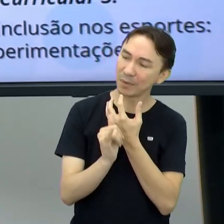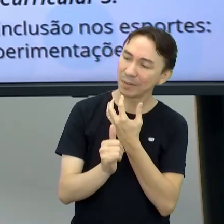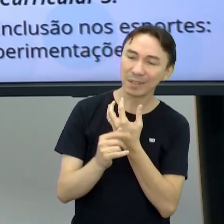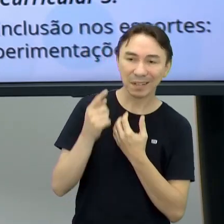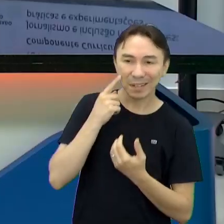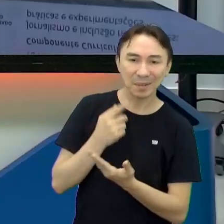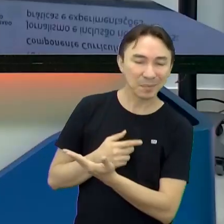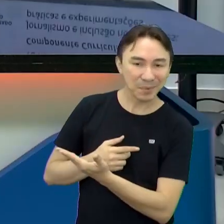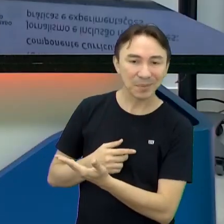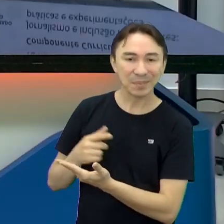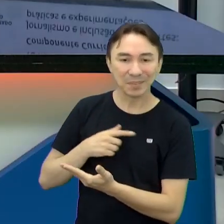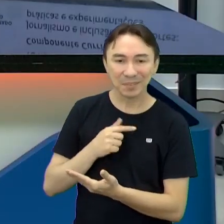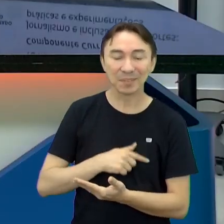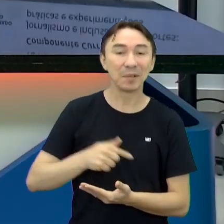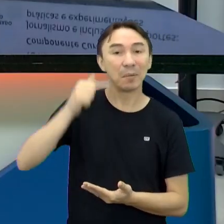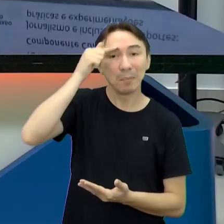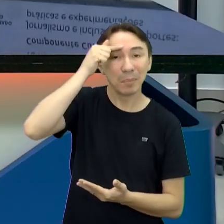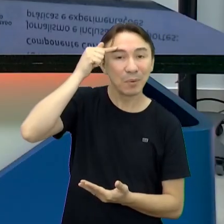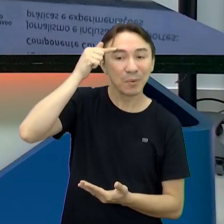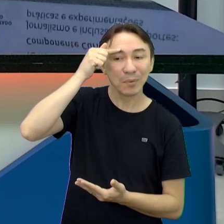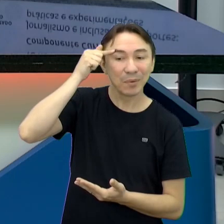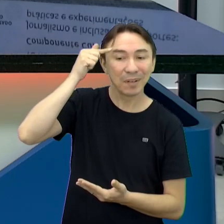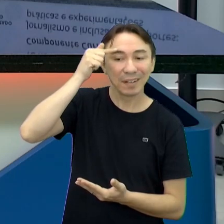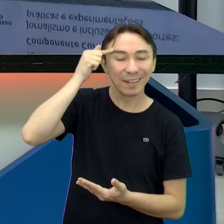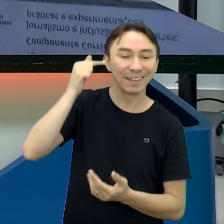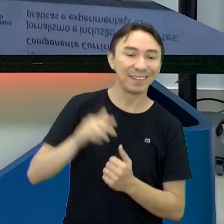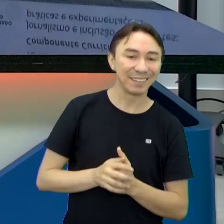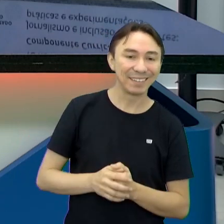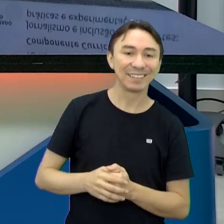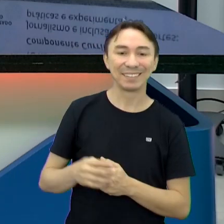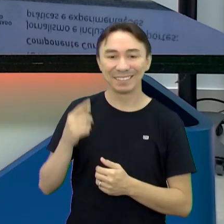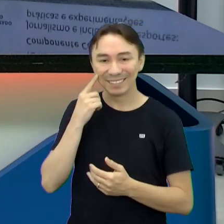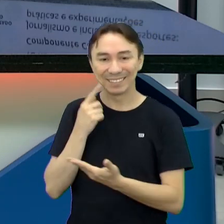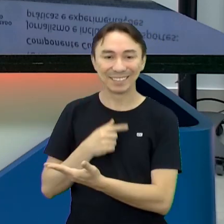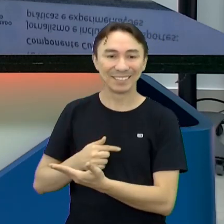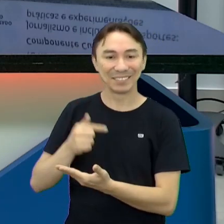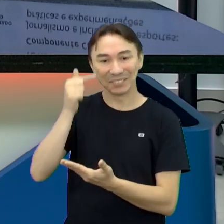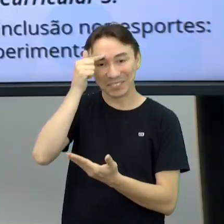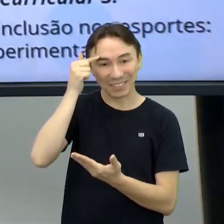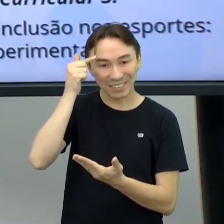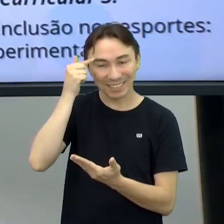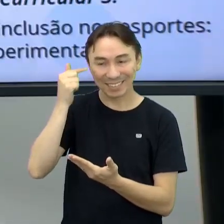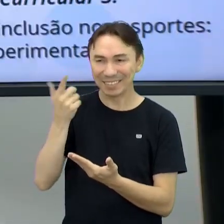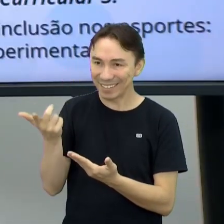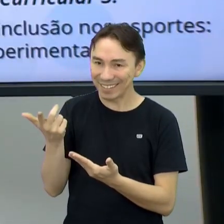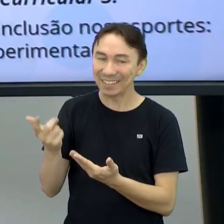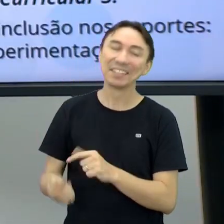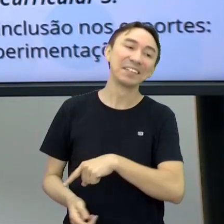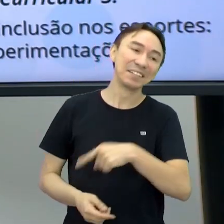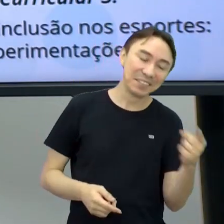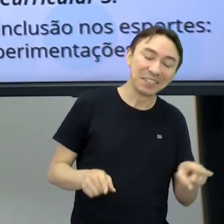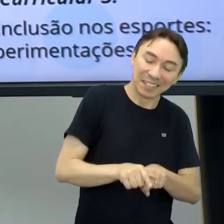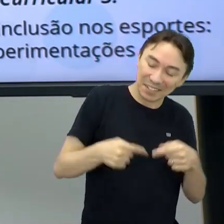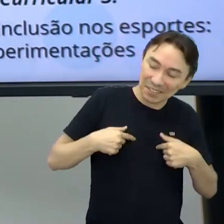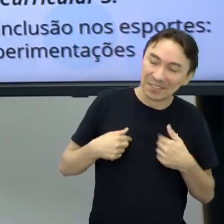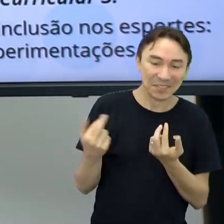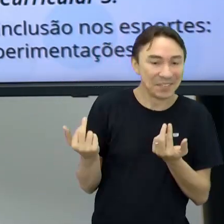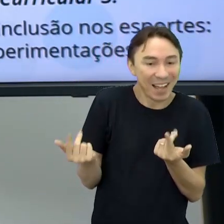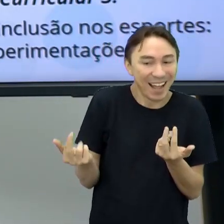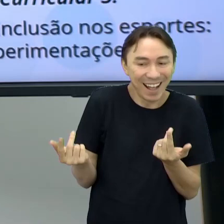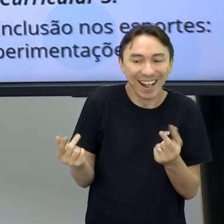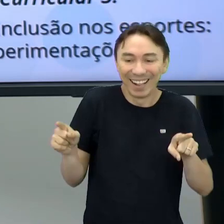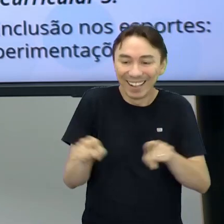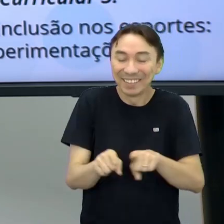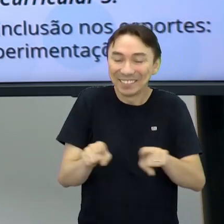até hoje O legal é que você pergunta, você pede assim Mauro, faz uma crônica para mim e os dois fizeram, né? Os dois fizeram a crônica